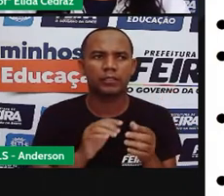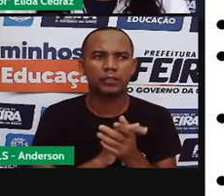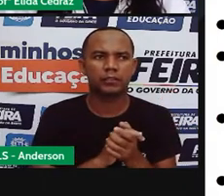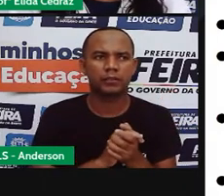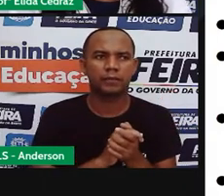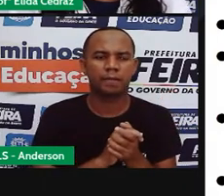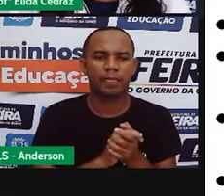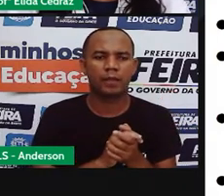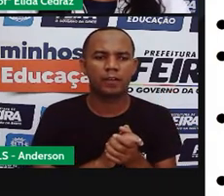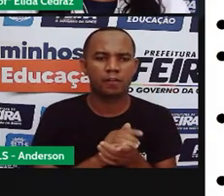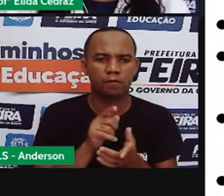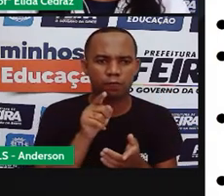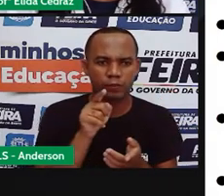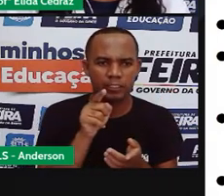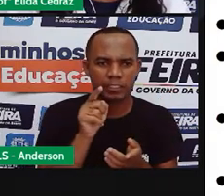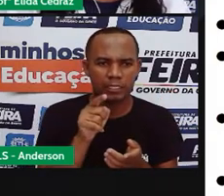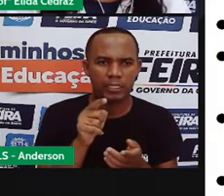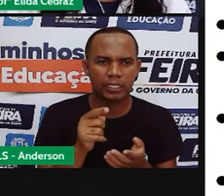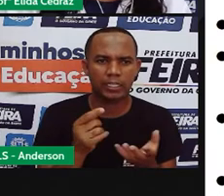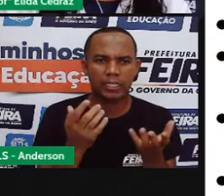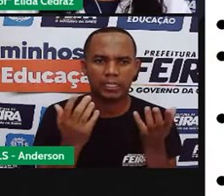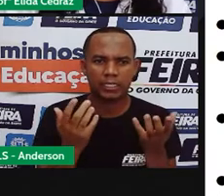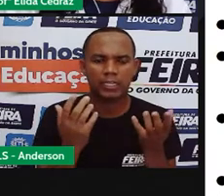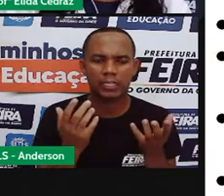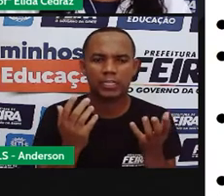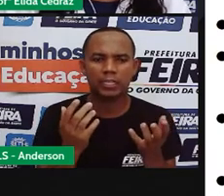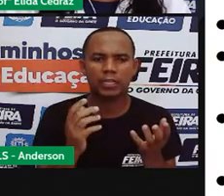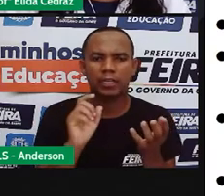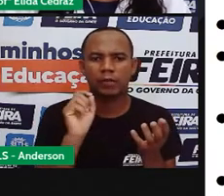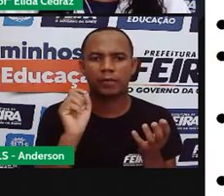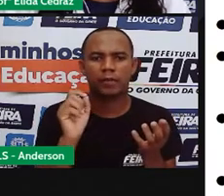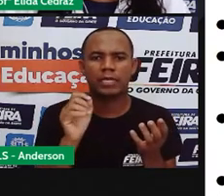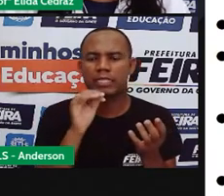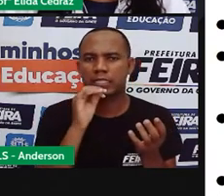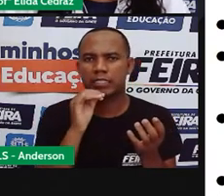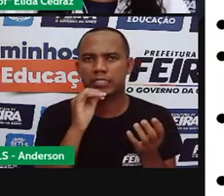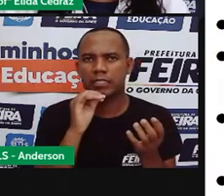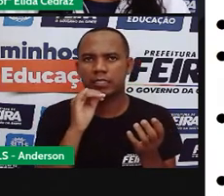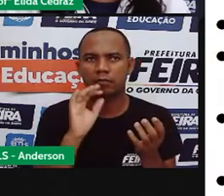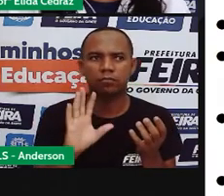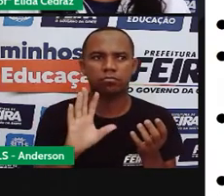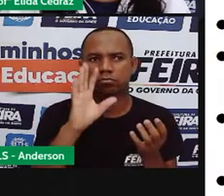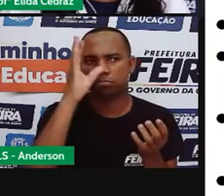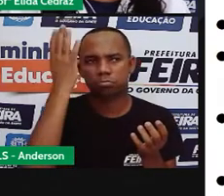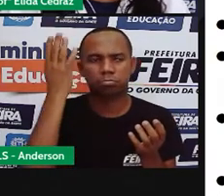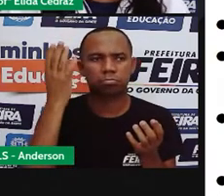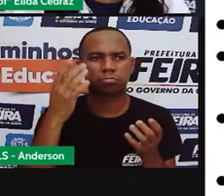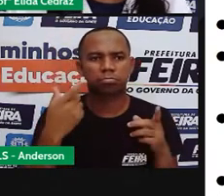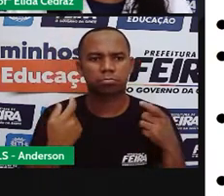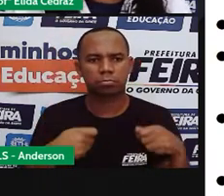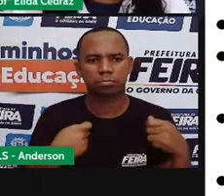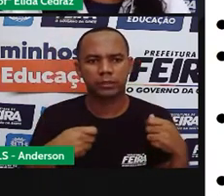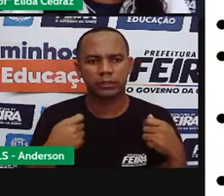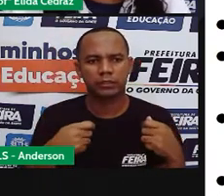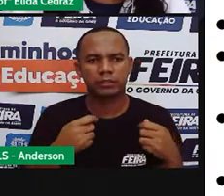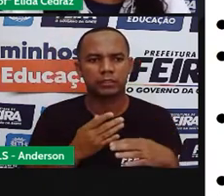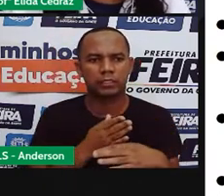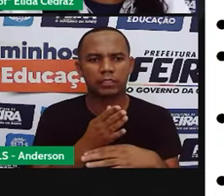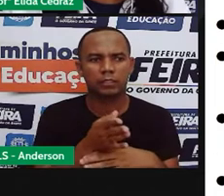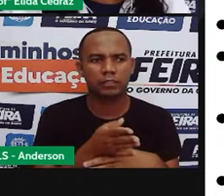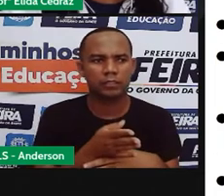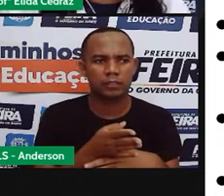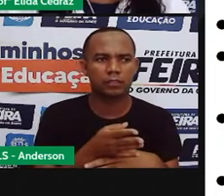se você quiser uma matéria ou uma reportagem antiga a gente precisa ir à biblioteca.